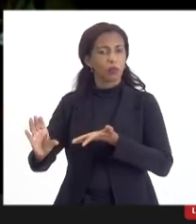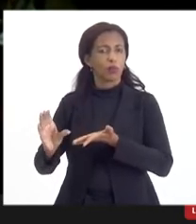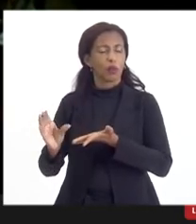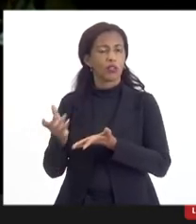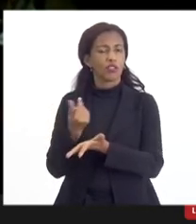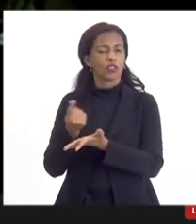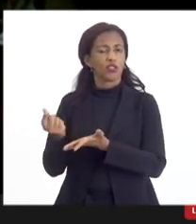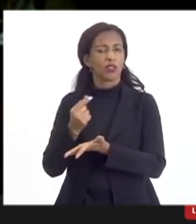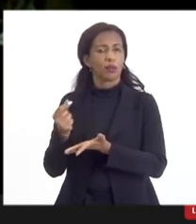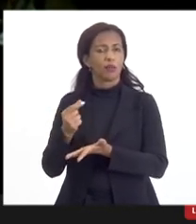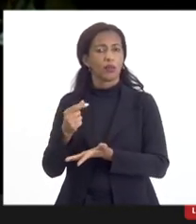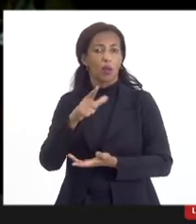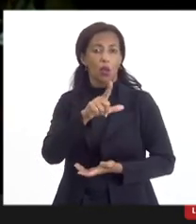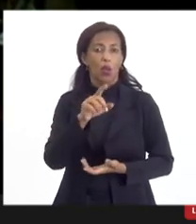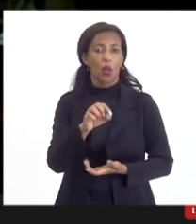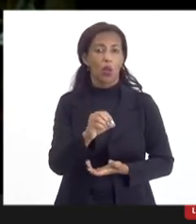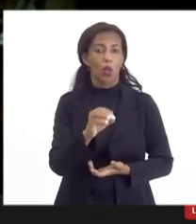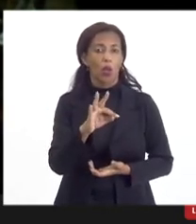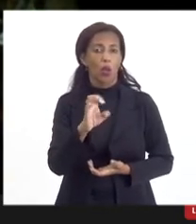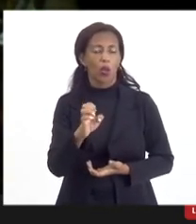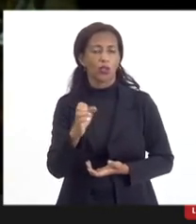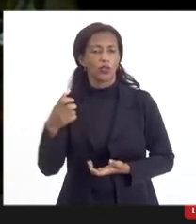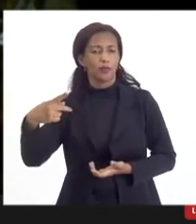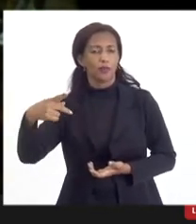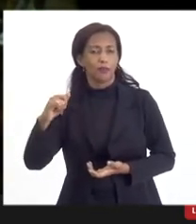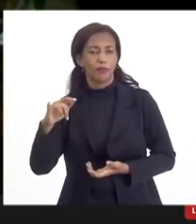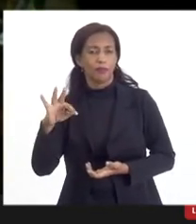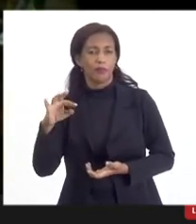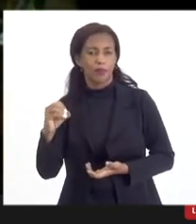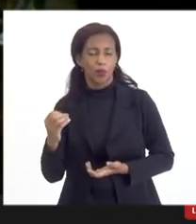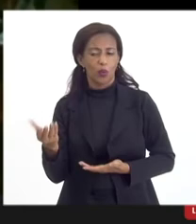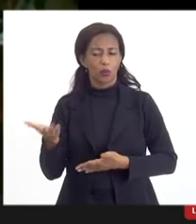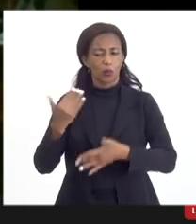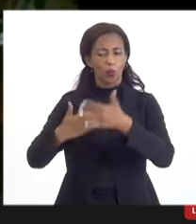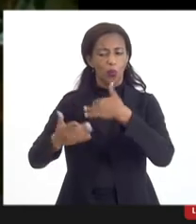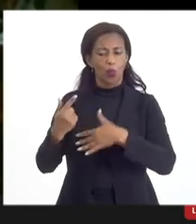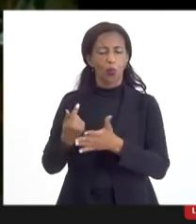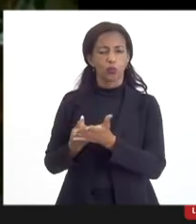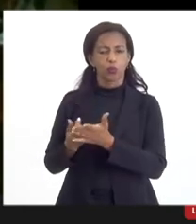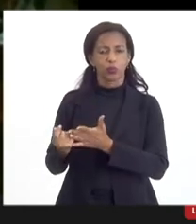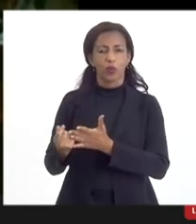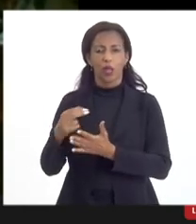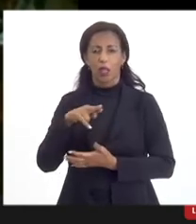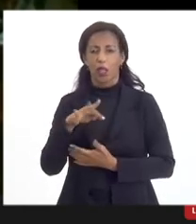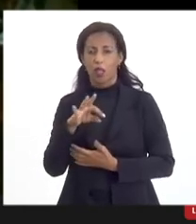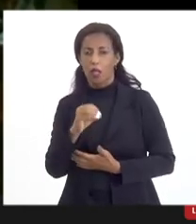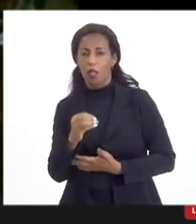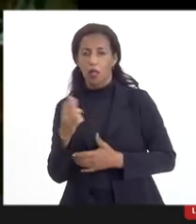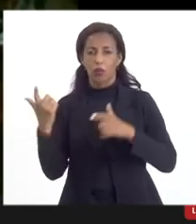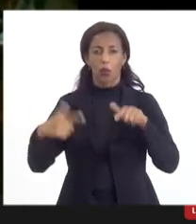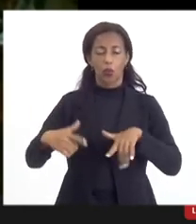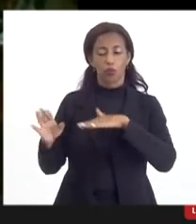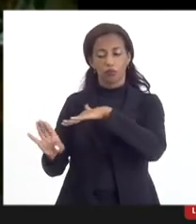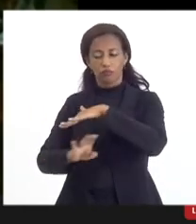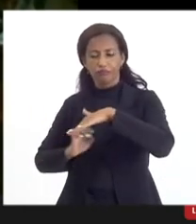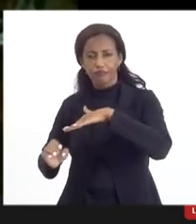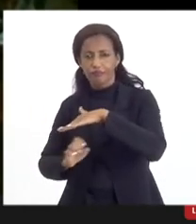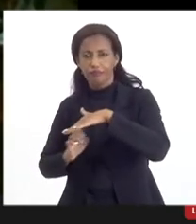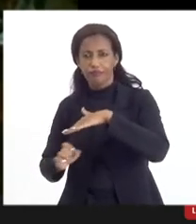do lote piloto, dos primeiros pacotes, com a antecipação do fluxo de caixa neutro, onde a empresa